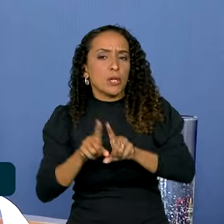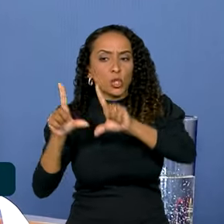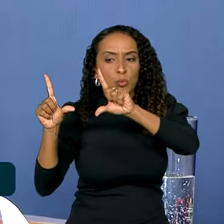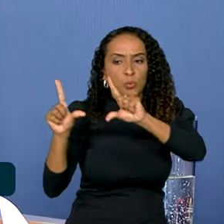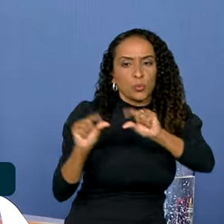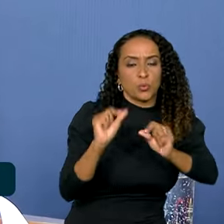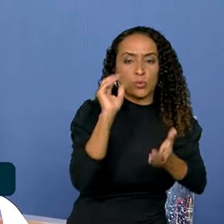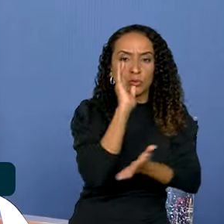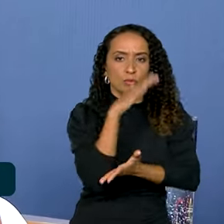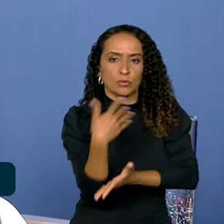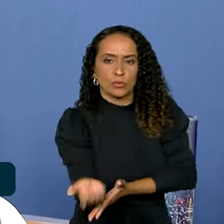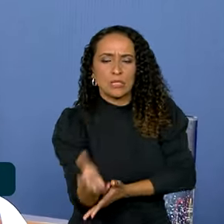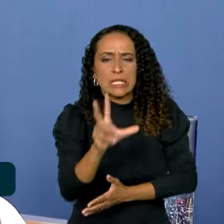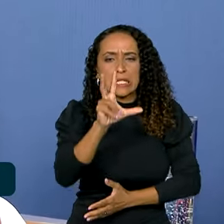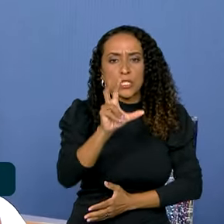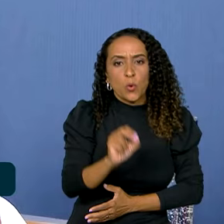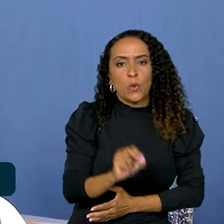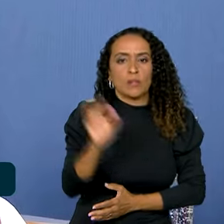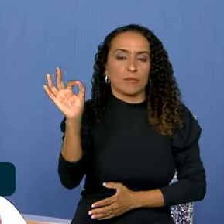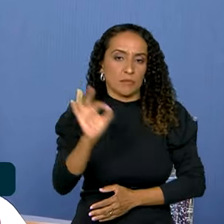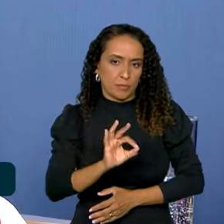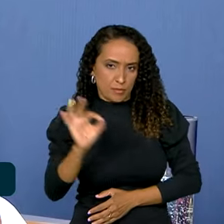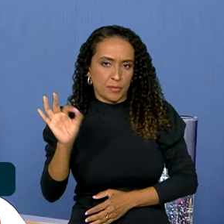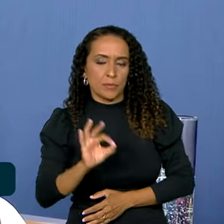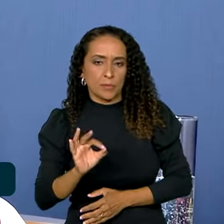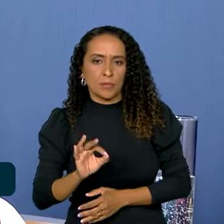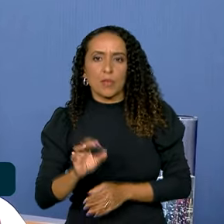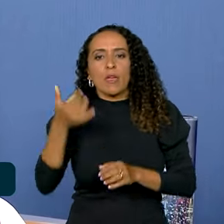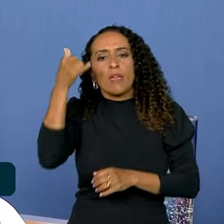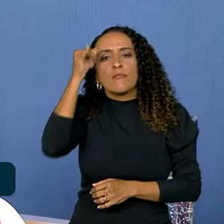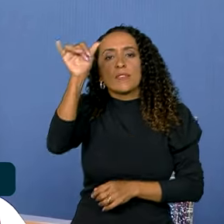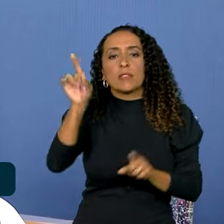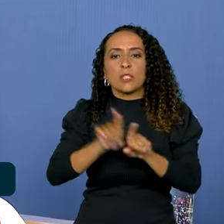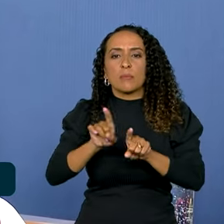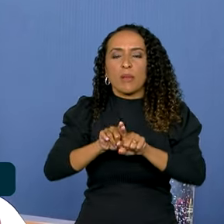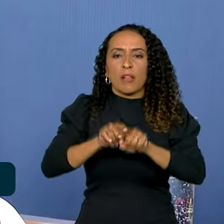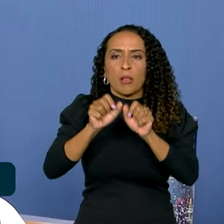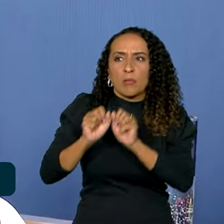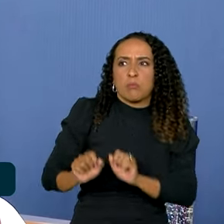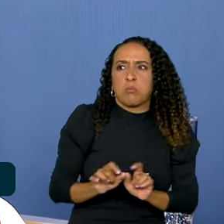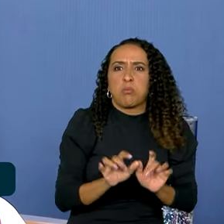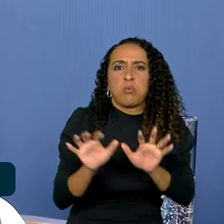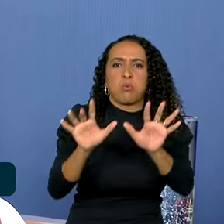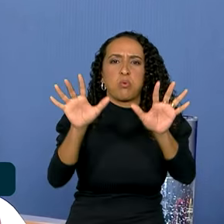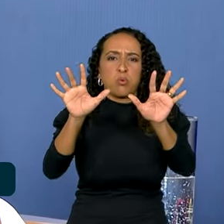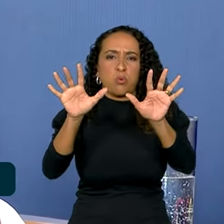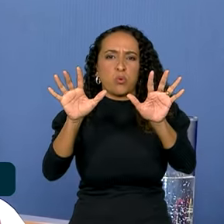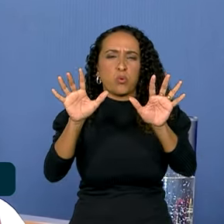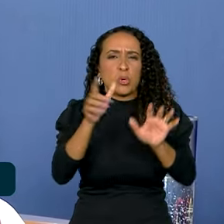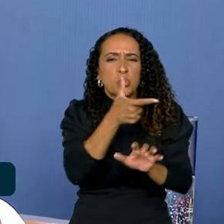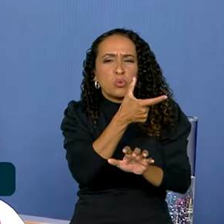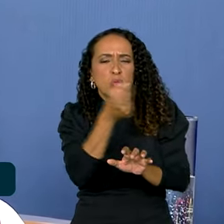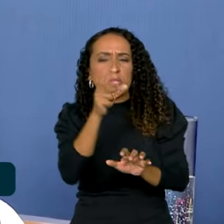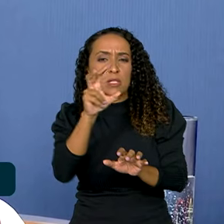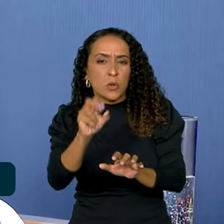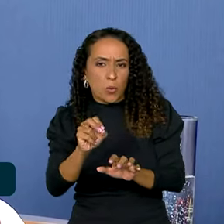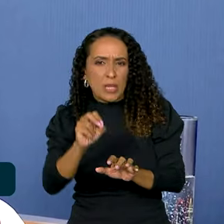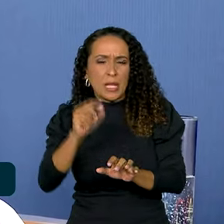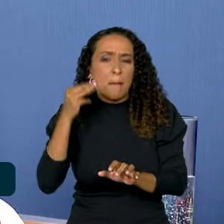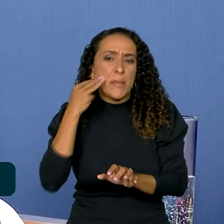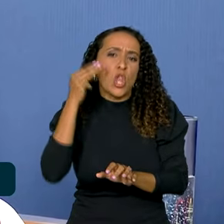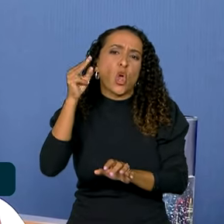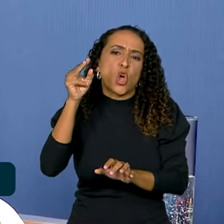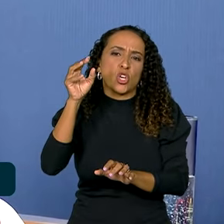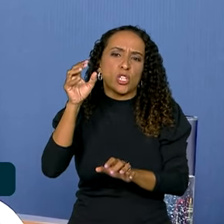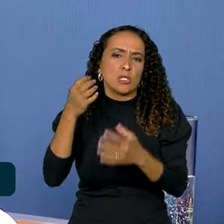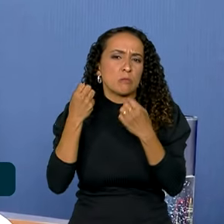desmatamento em 50%, evitando lançar na atmosfera cerca de 250 milhões